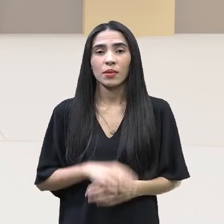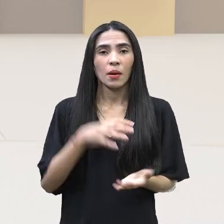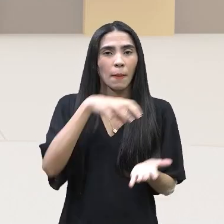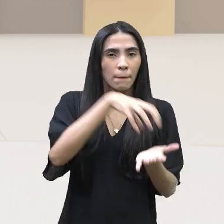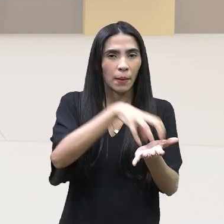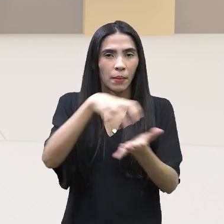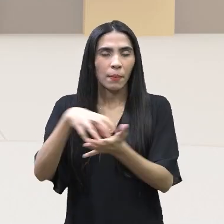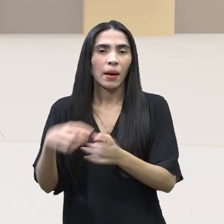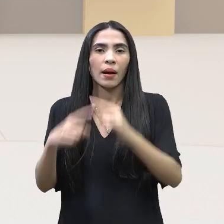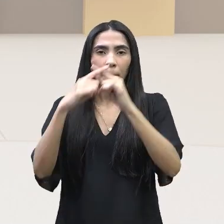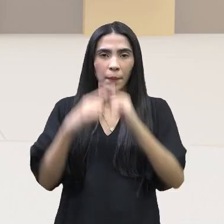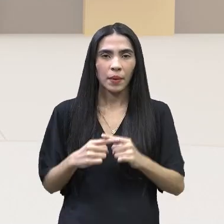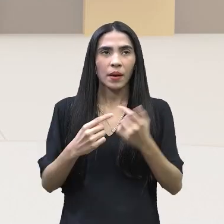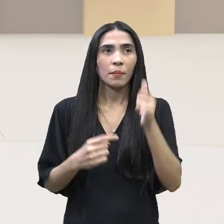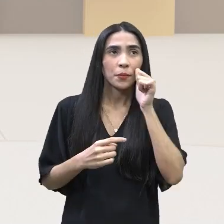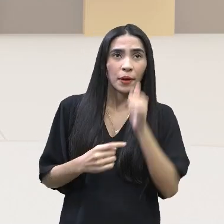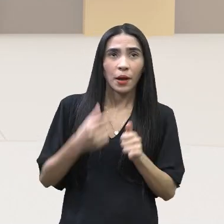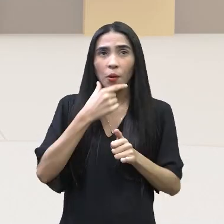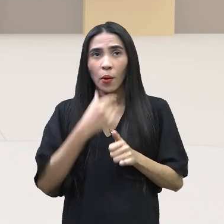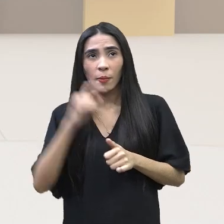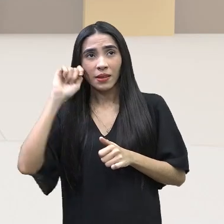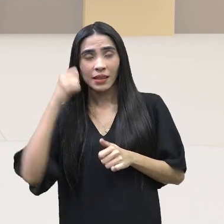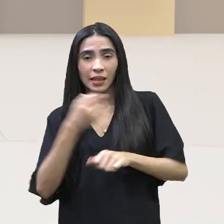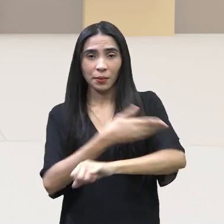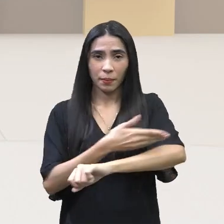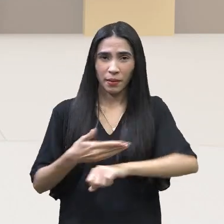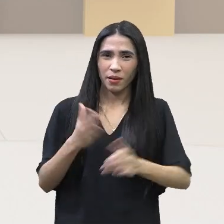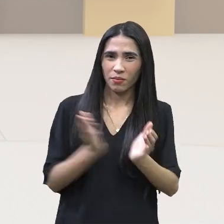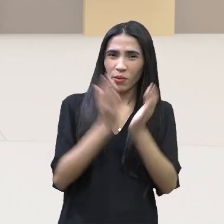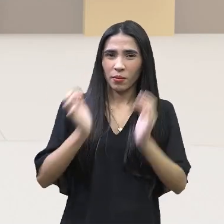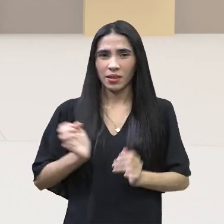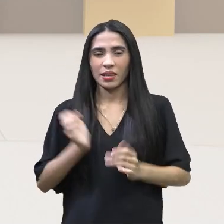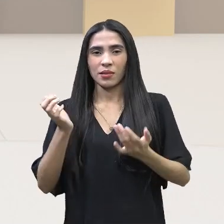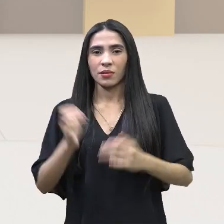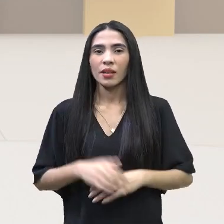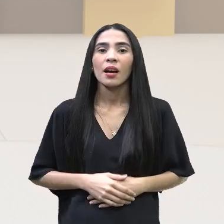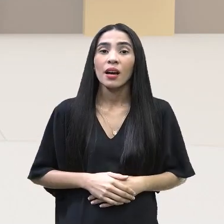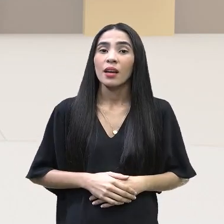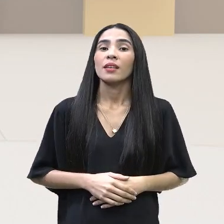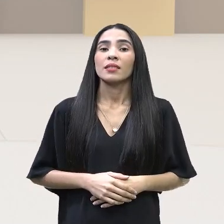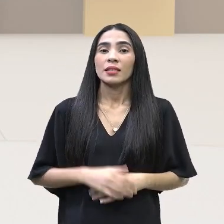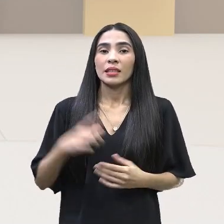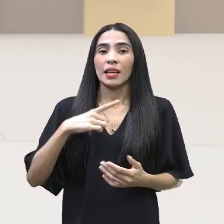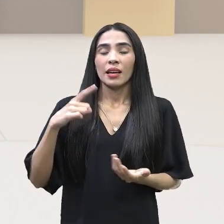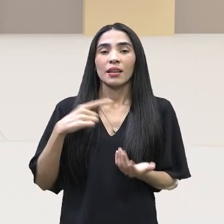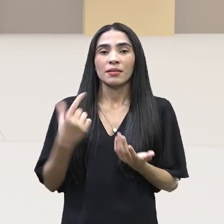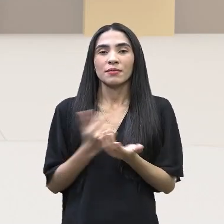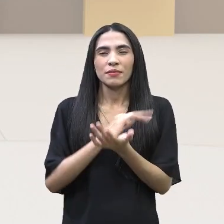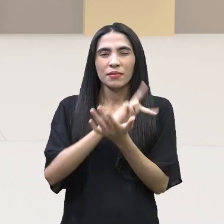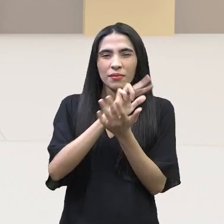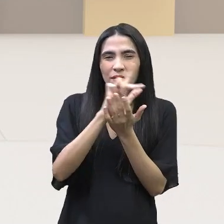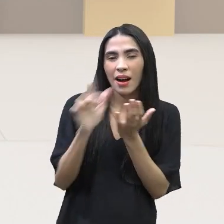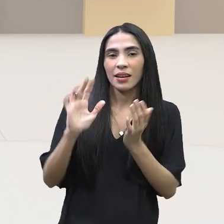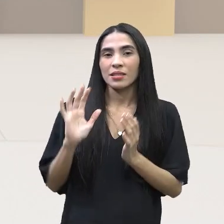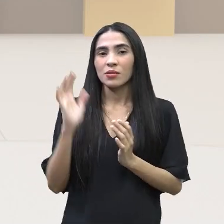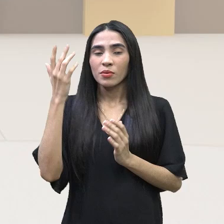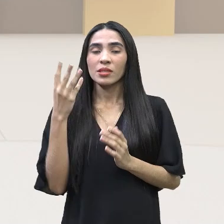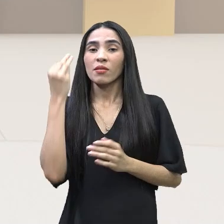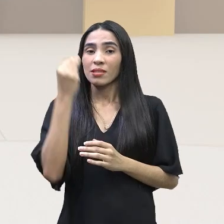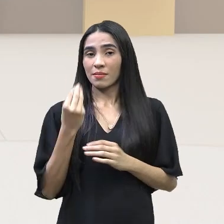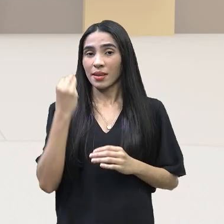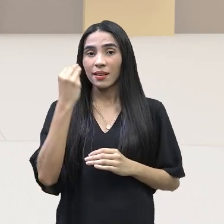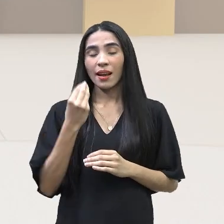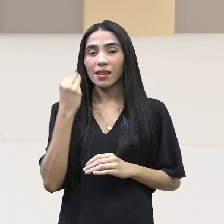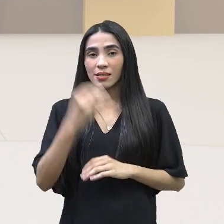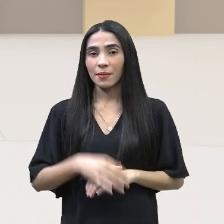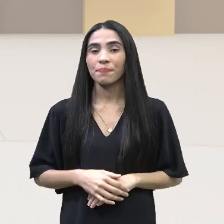oposição aí, homem, mulher, negro, branco, pobre, rico, há um universo de situações e experiências